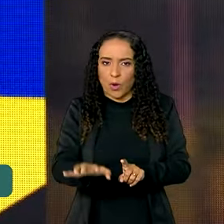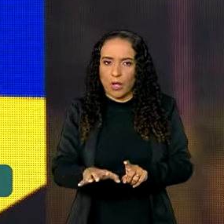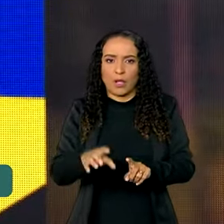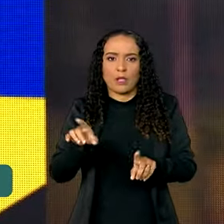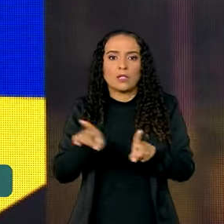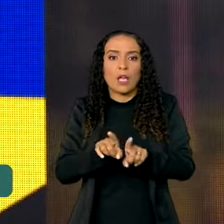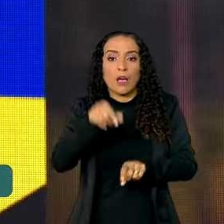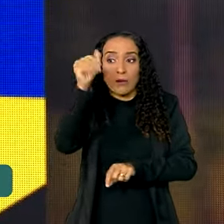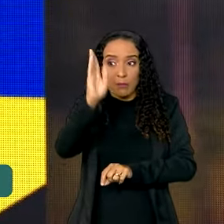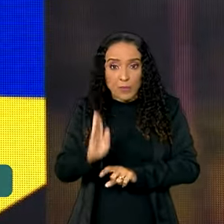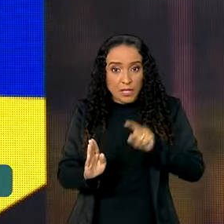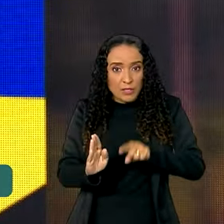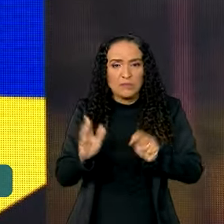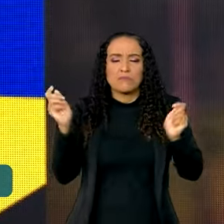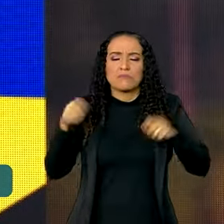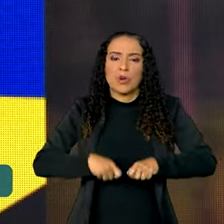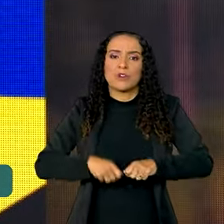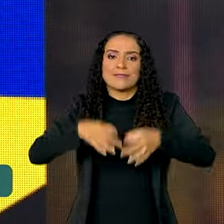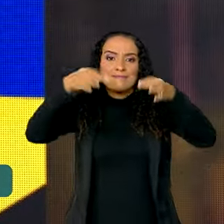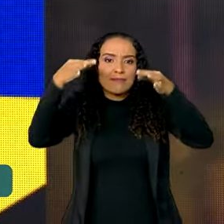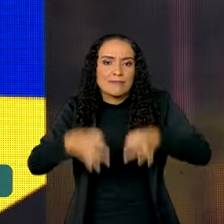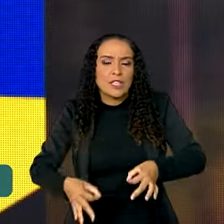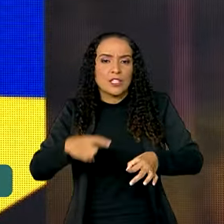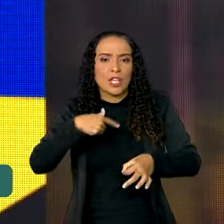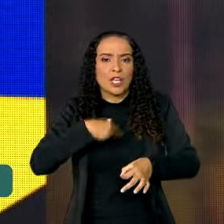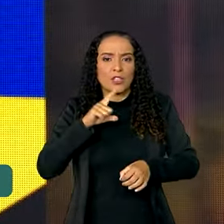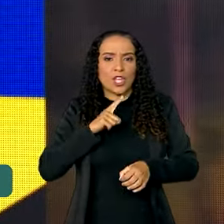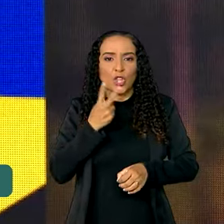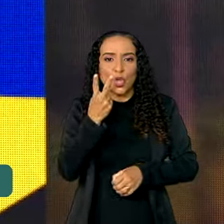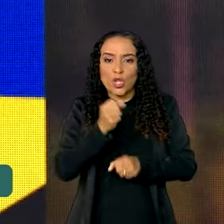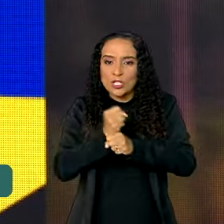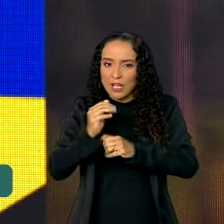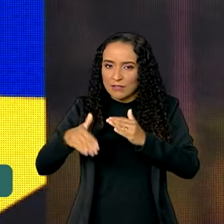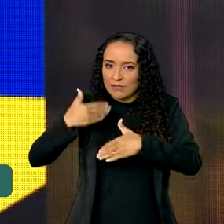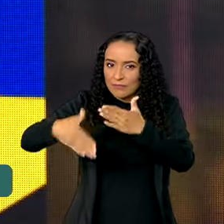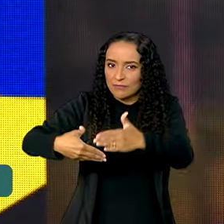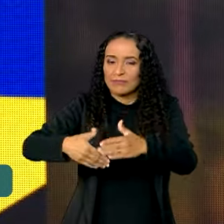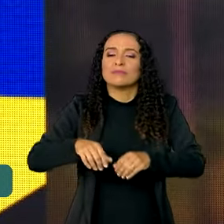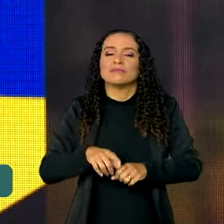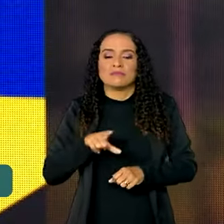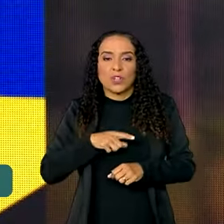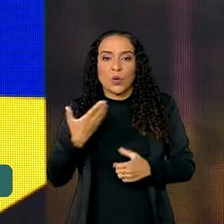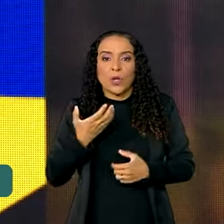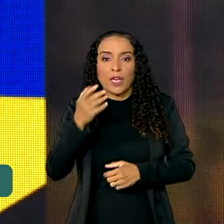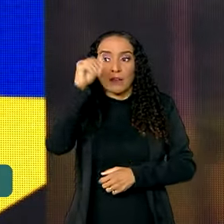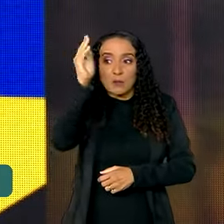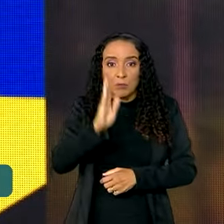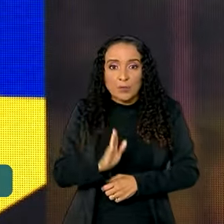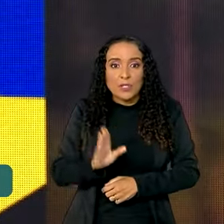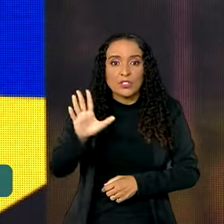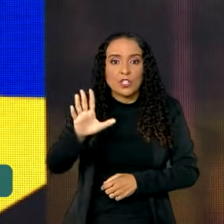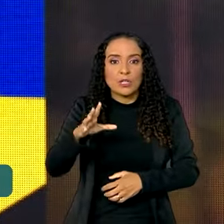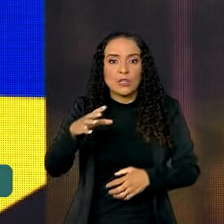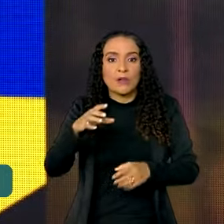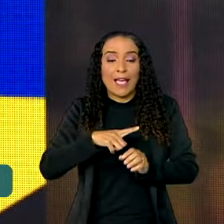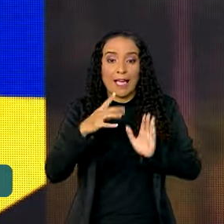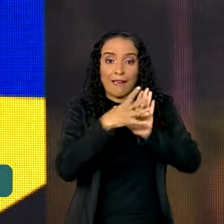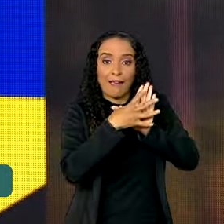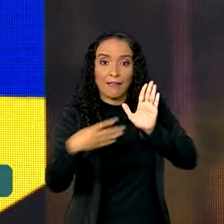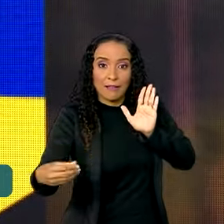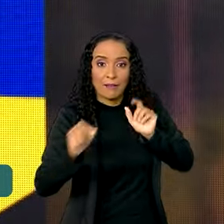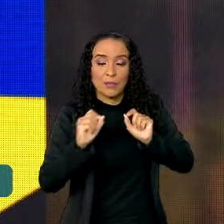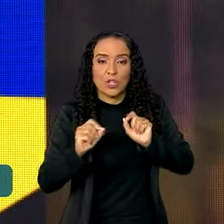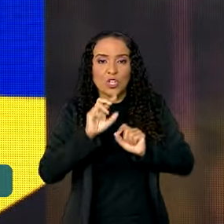e esse país pode ficar certo. Eu tenho mais dois anos de mandato e eu quero que esse país sirva de exemplo,